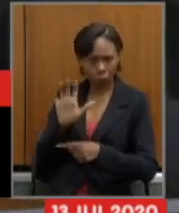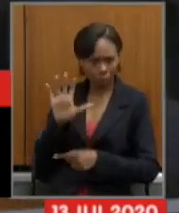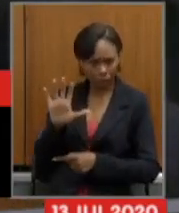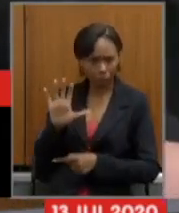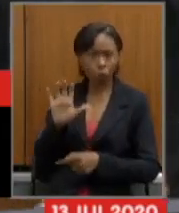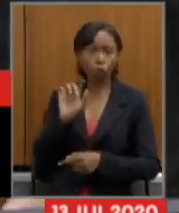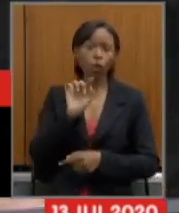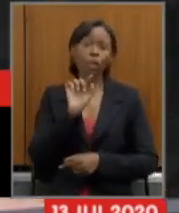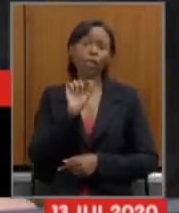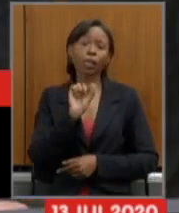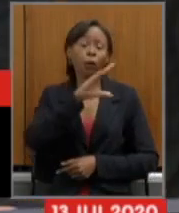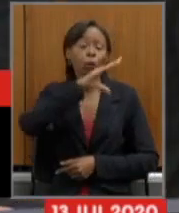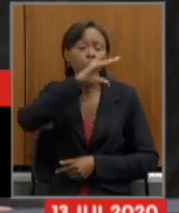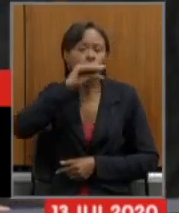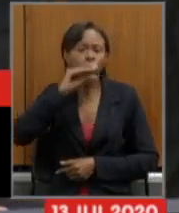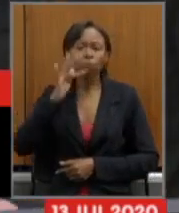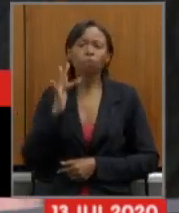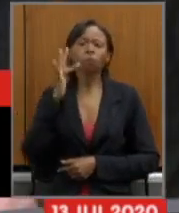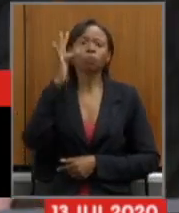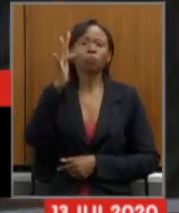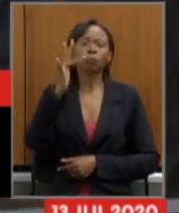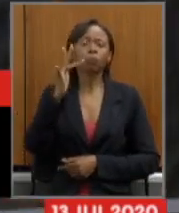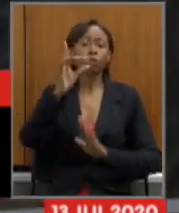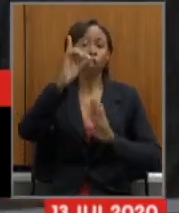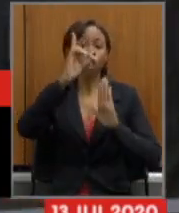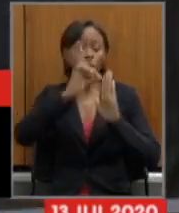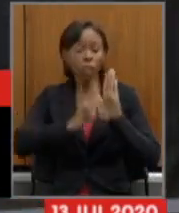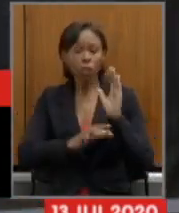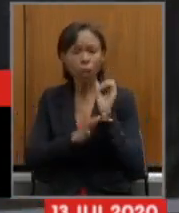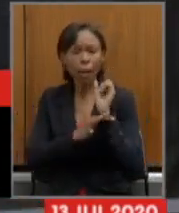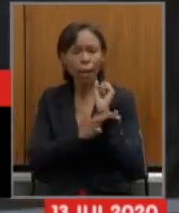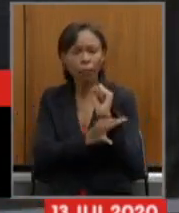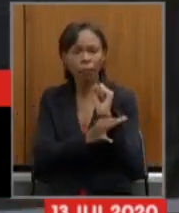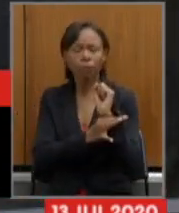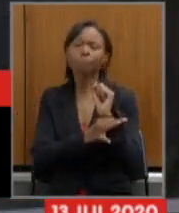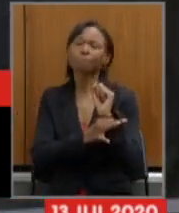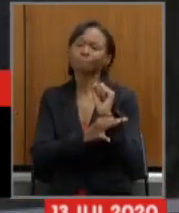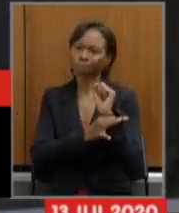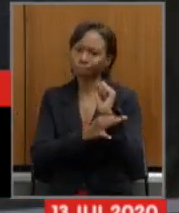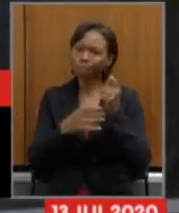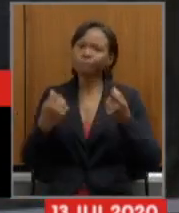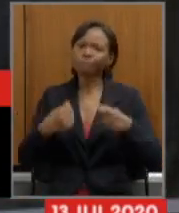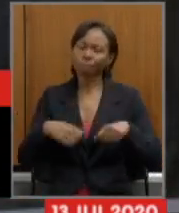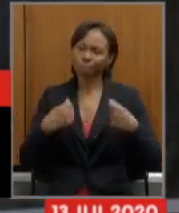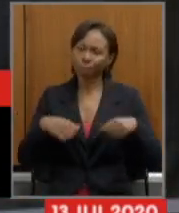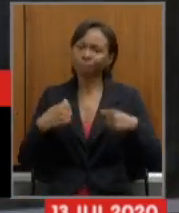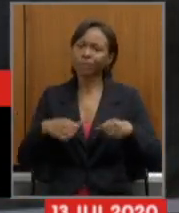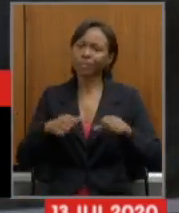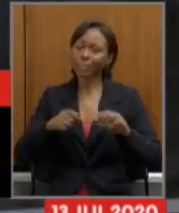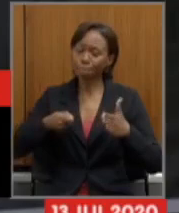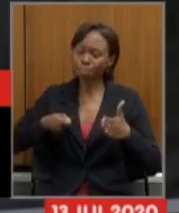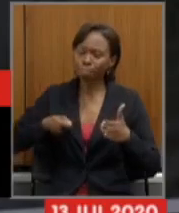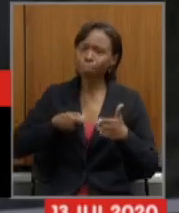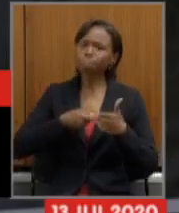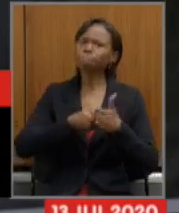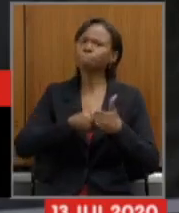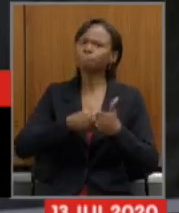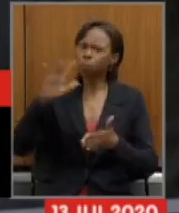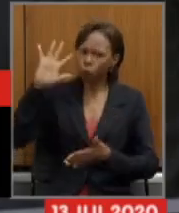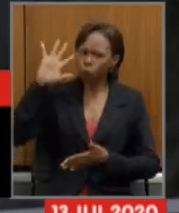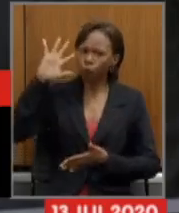tenha seus direitos garantidos, nós precisamos enfrentar esta questão.